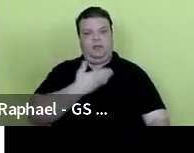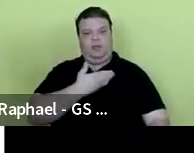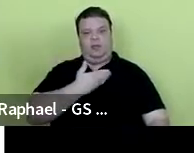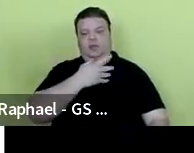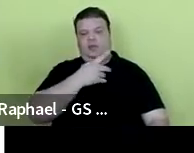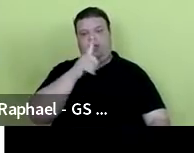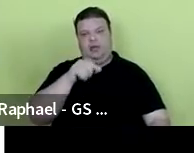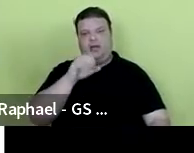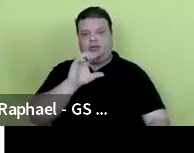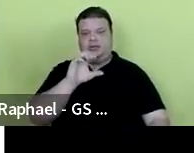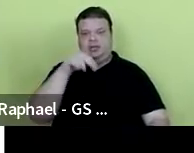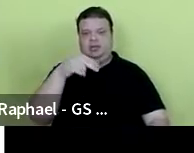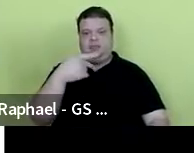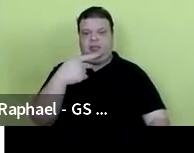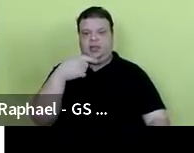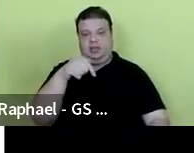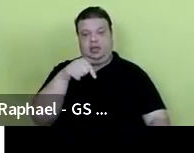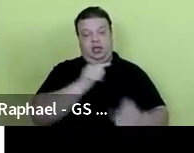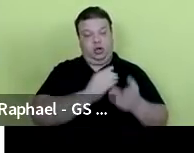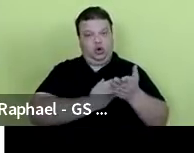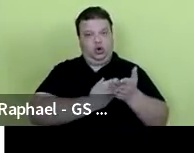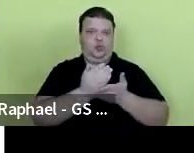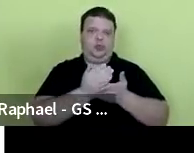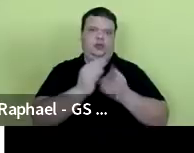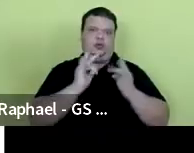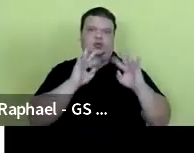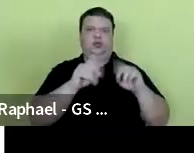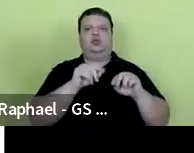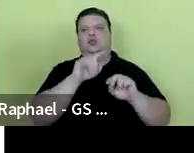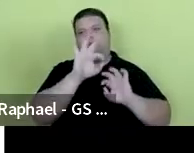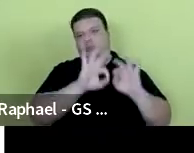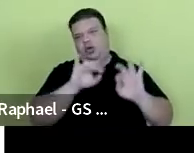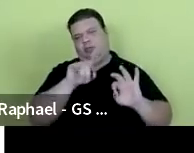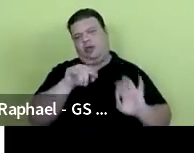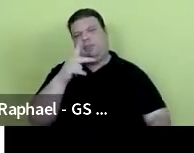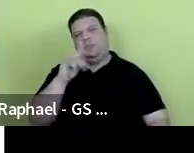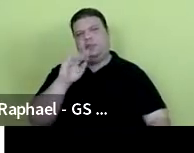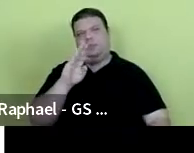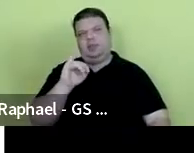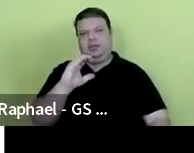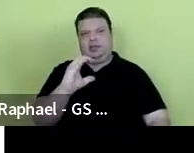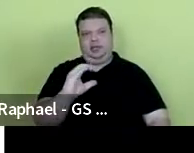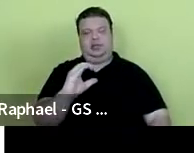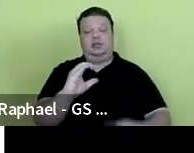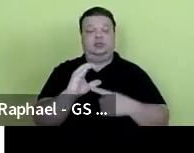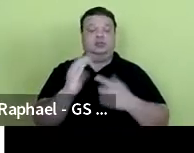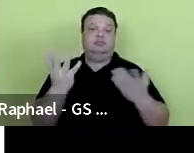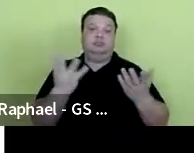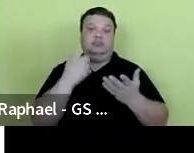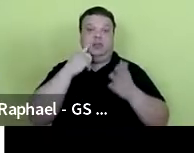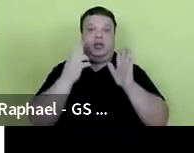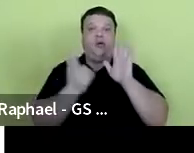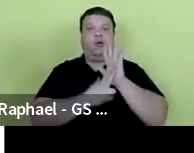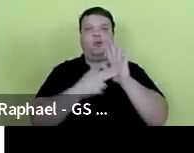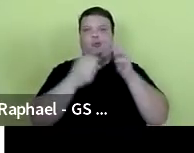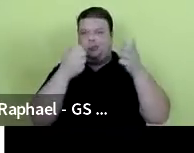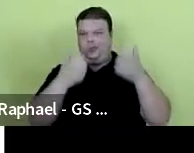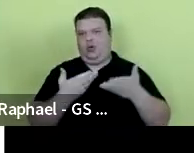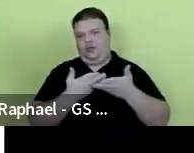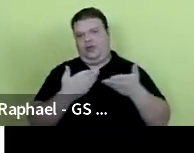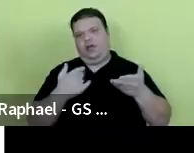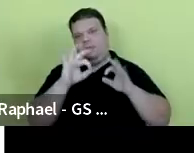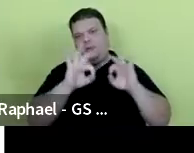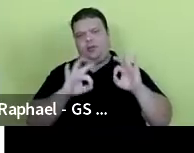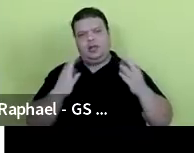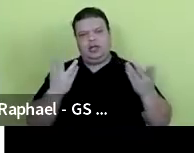CNPq, que foi o início de tudo, foi com o programa PIBIC. E a comprovação que esse programa é um programa de